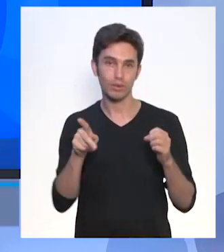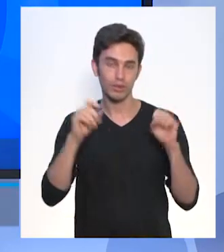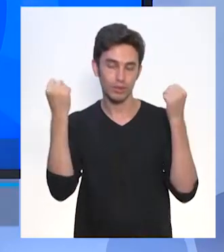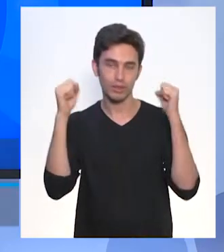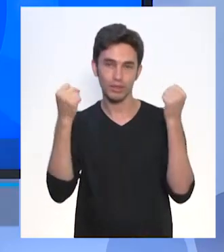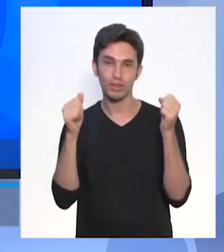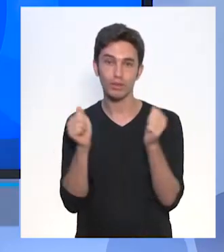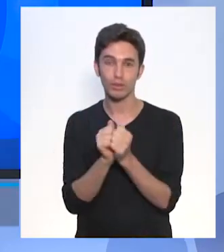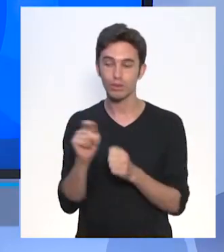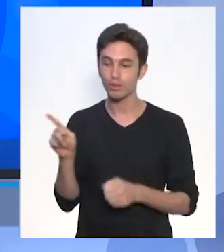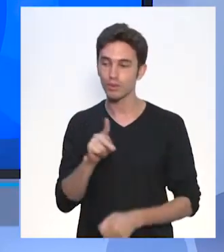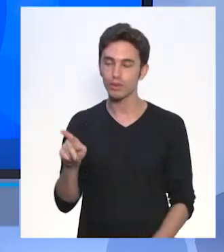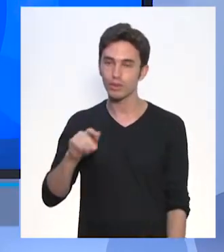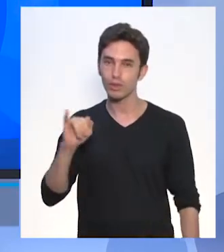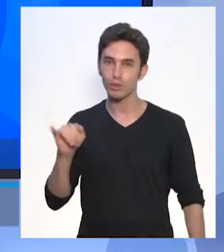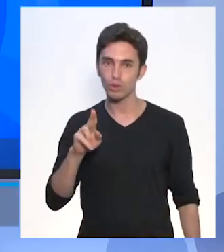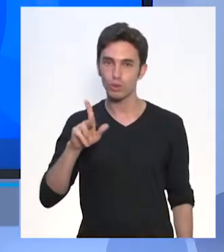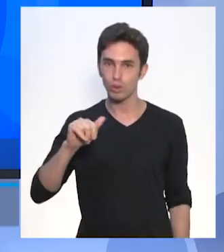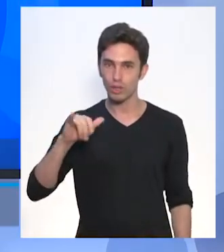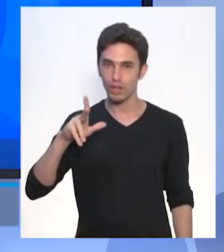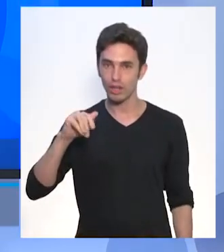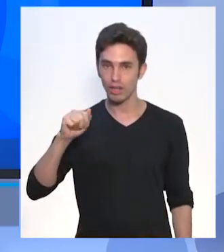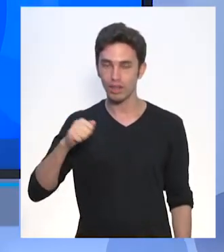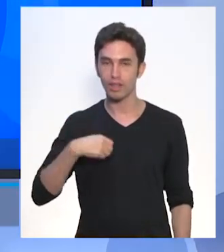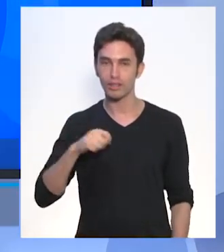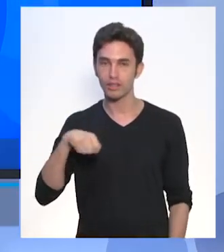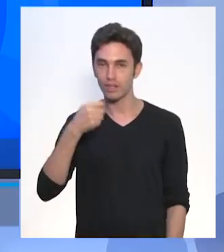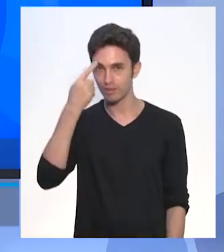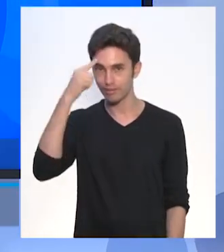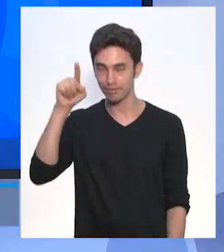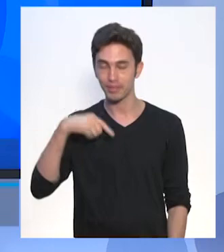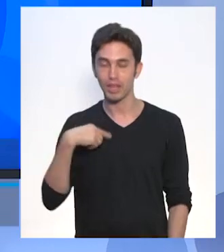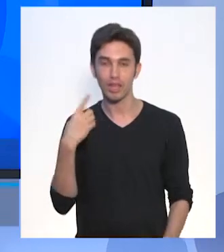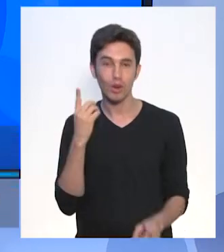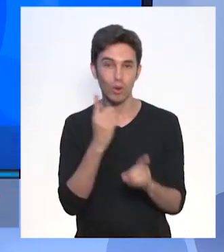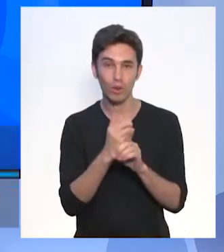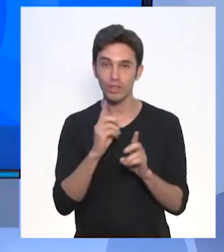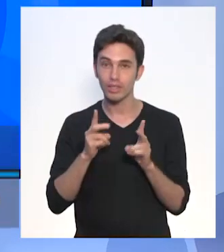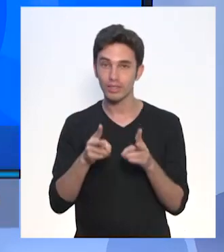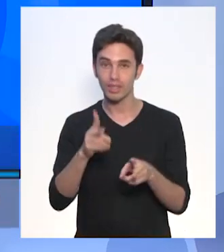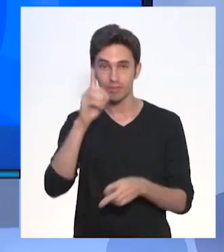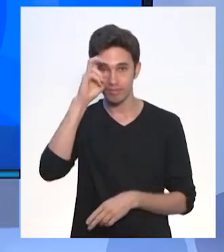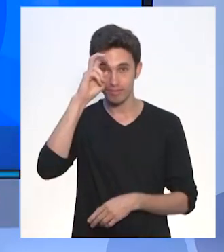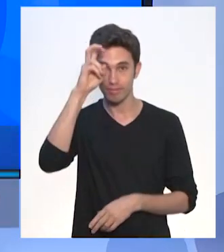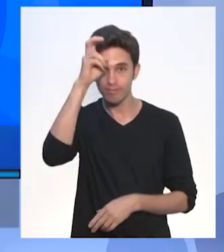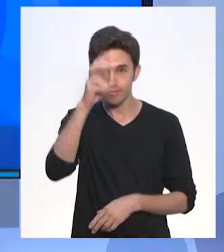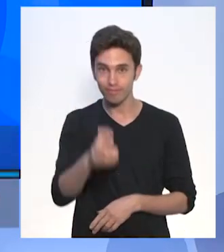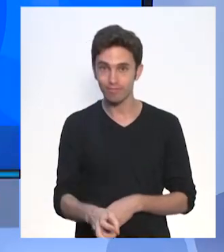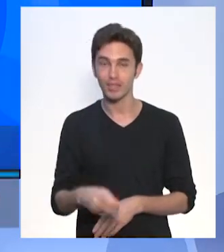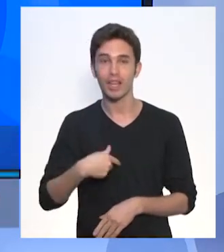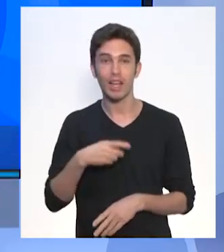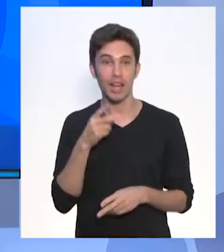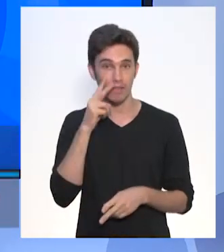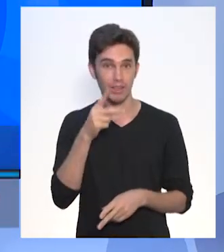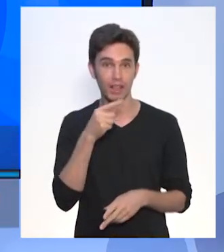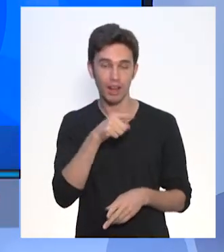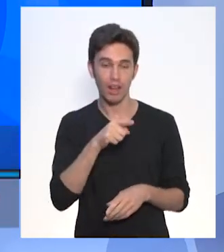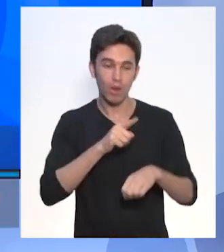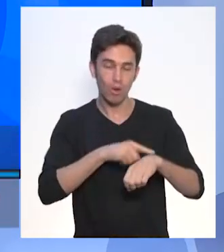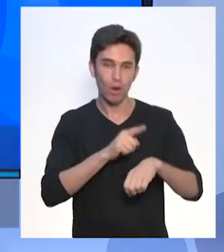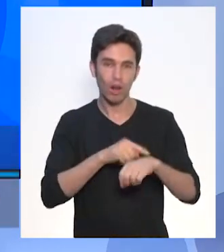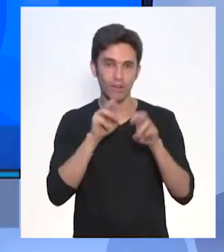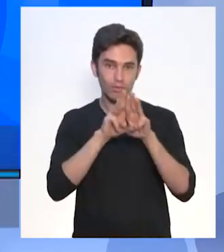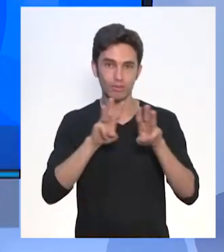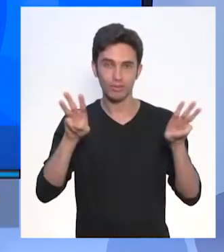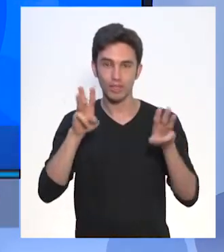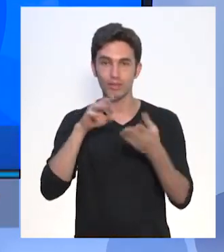com a professora Juliana. O nosso encontro será toda quinta-feira e acompanhe em horário pelo site do